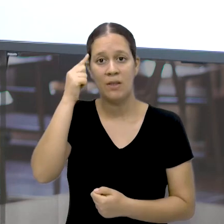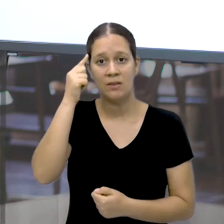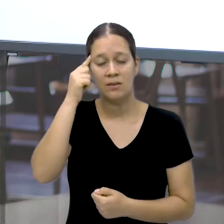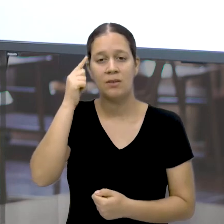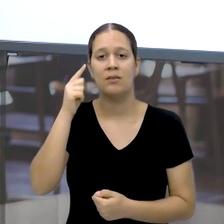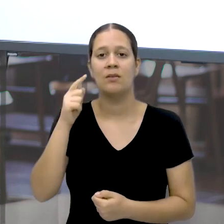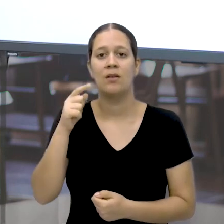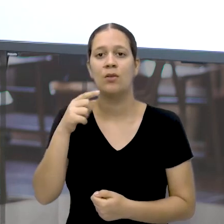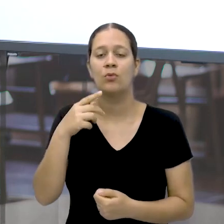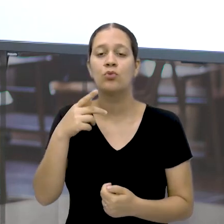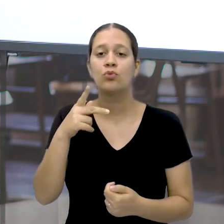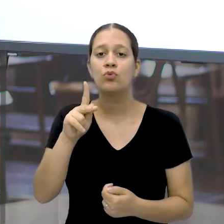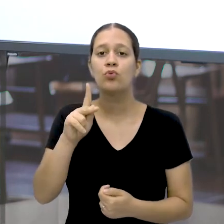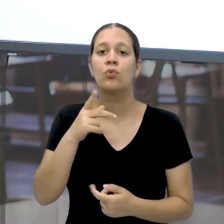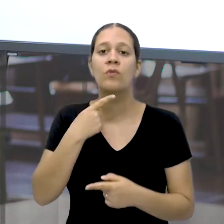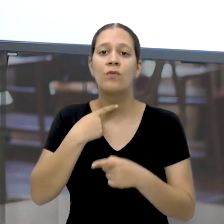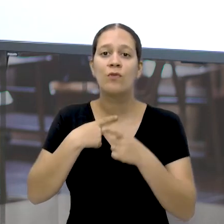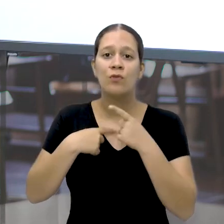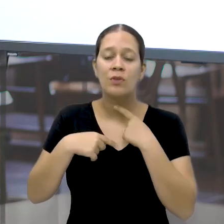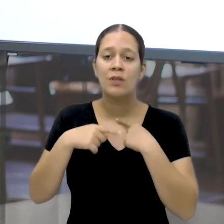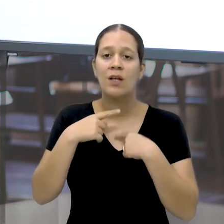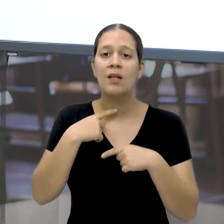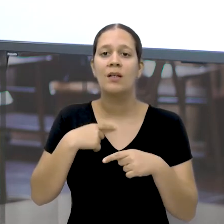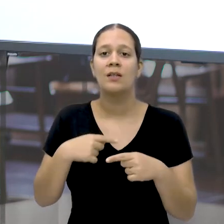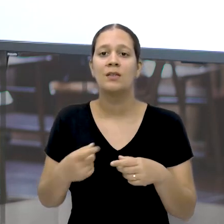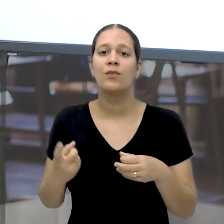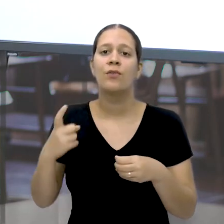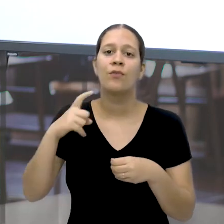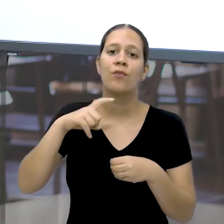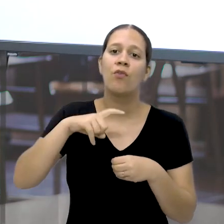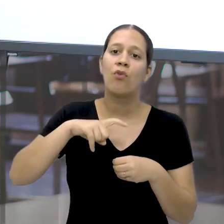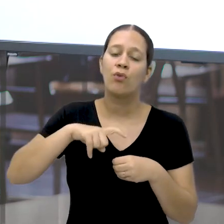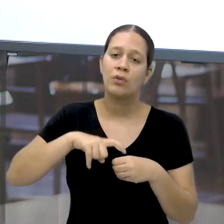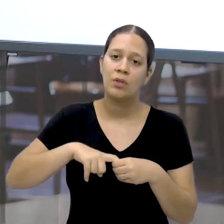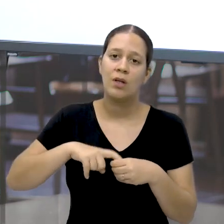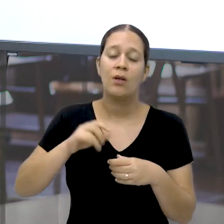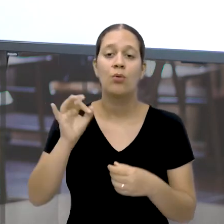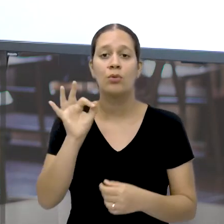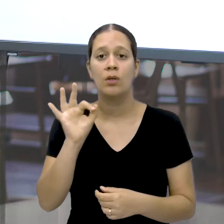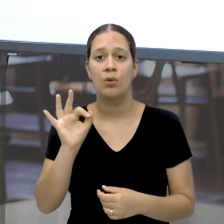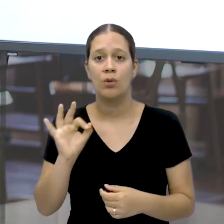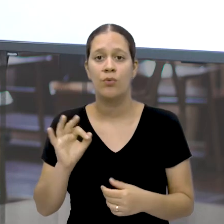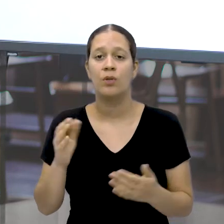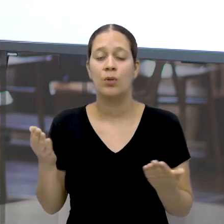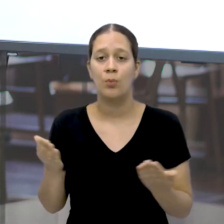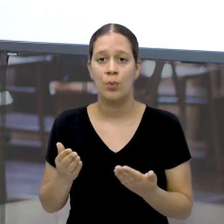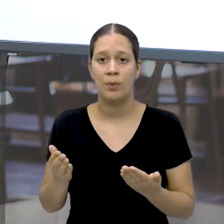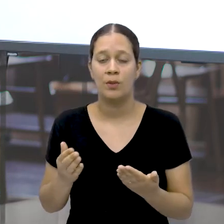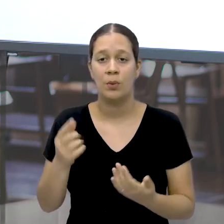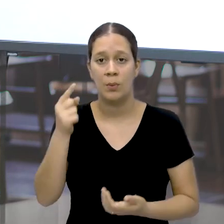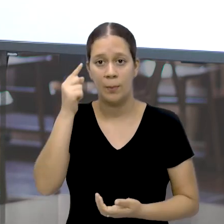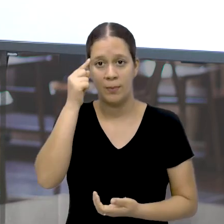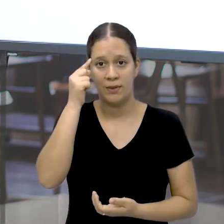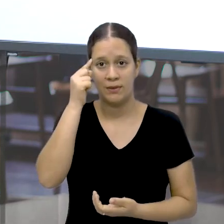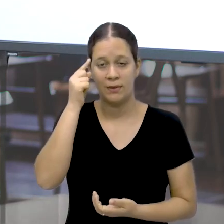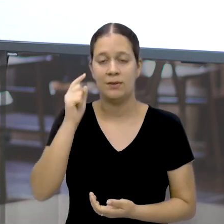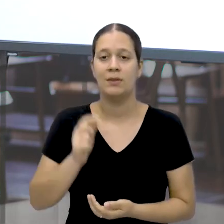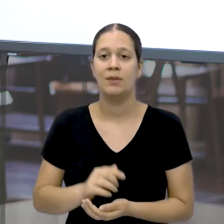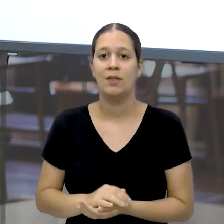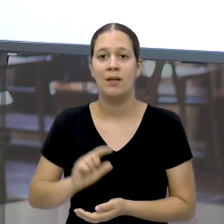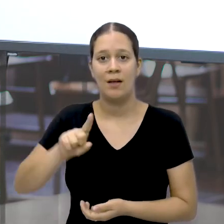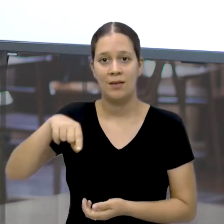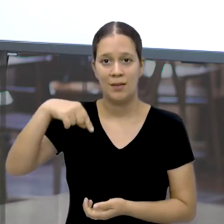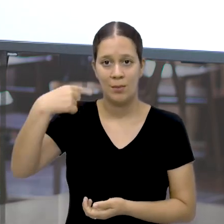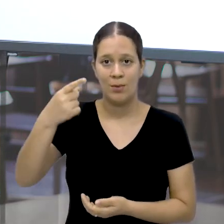Qual é a sua vontade De voltar? Ou acho que não Que não é morrer? Reflita Ok? Até